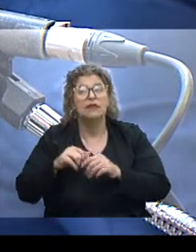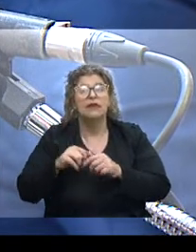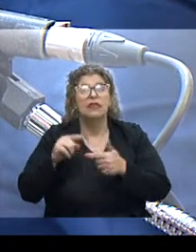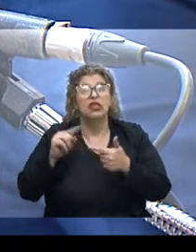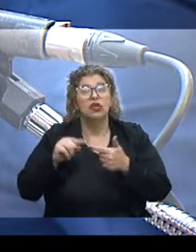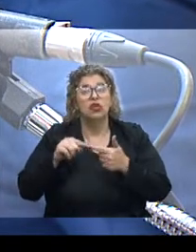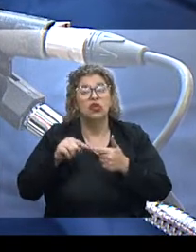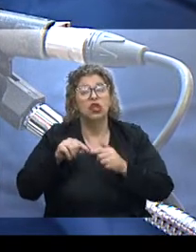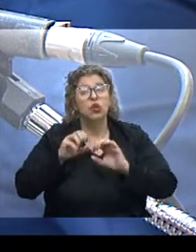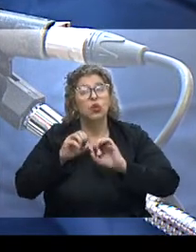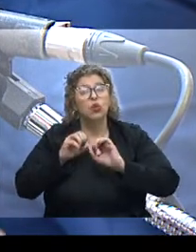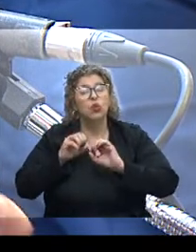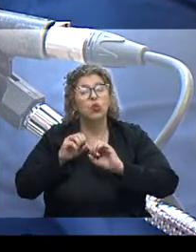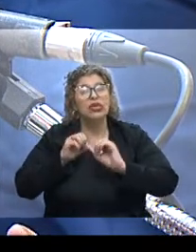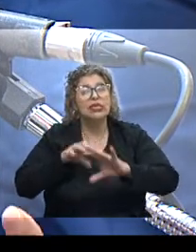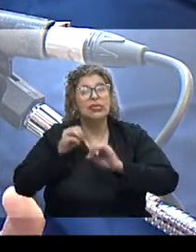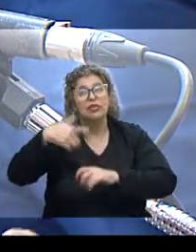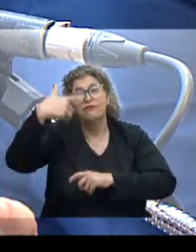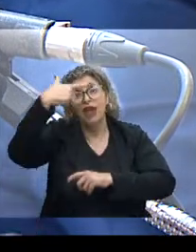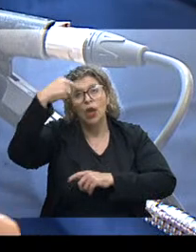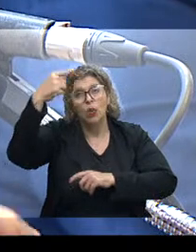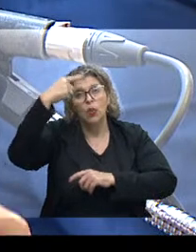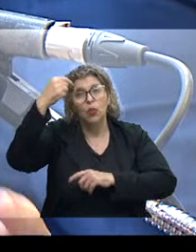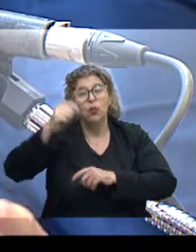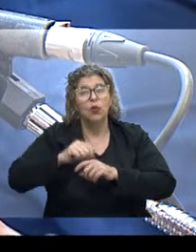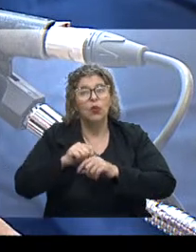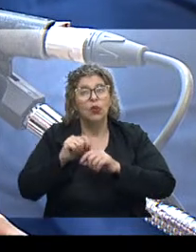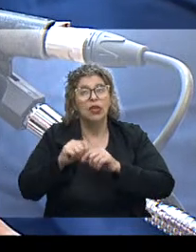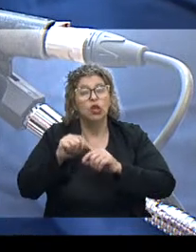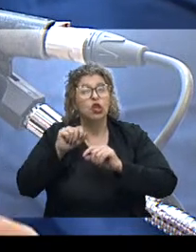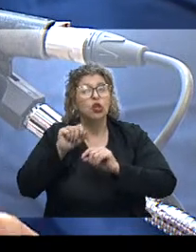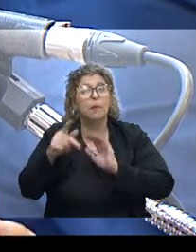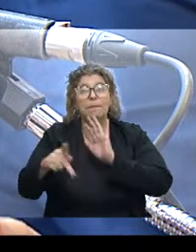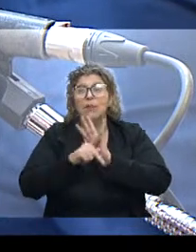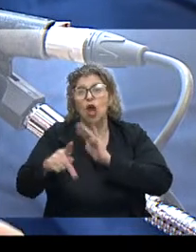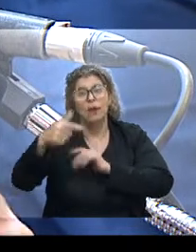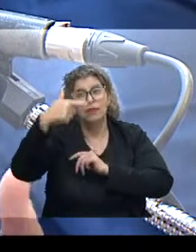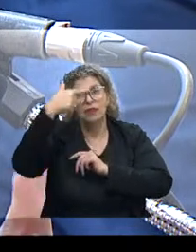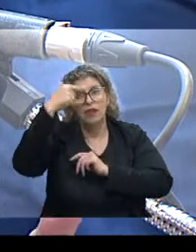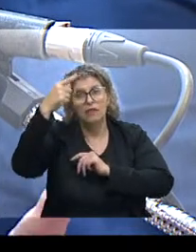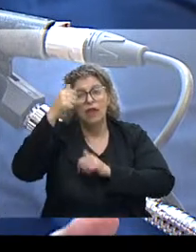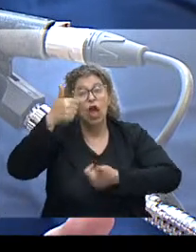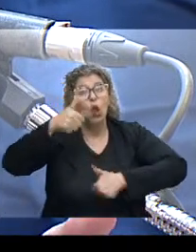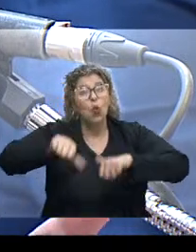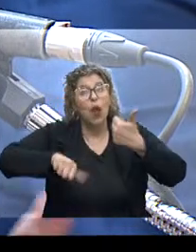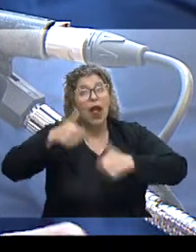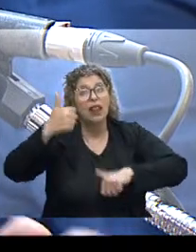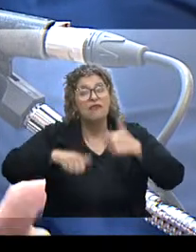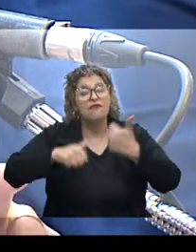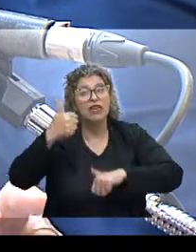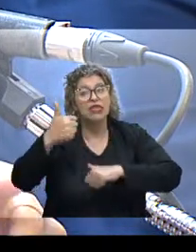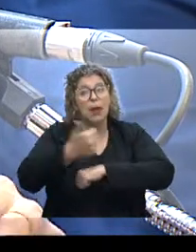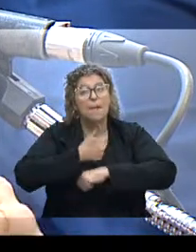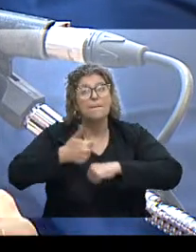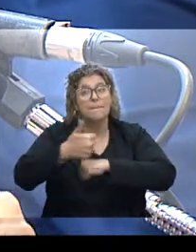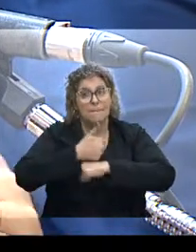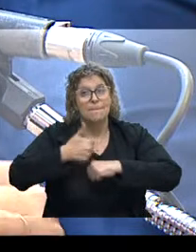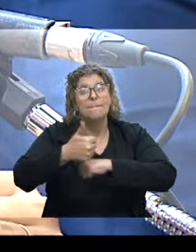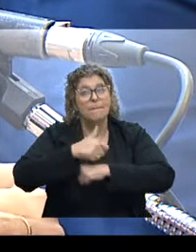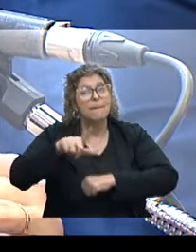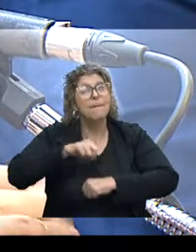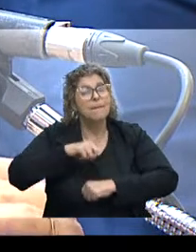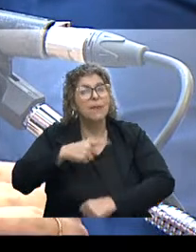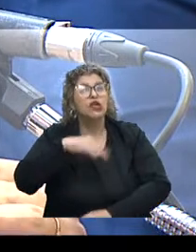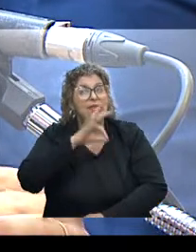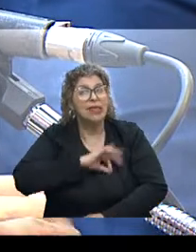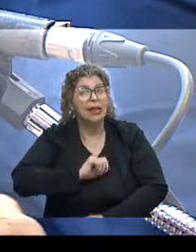questão é a questão do ensino superior. A questão do ensino superior não é só a questão do ensino superior, mas é a questão da qualificação profissional para as pessoas terem maior